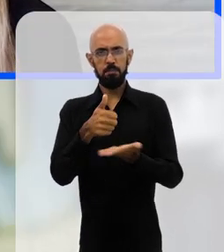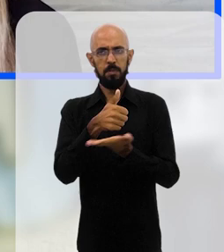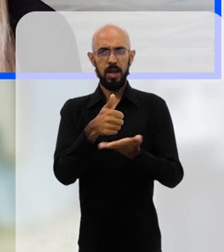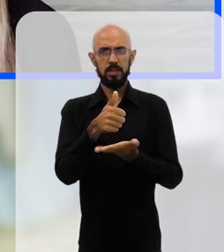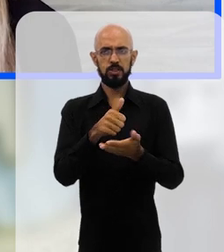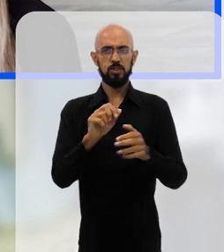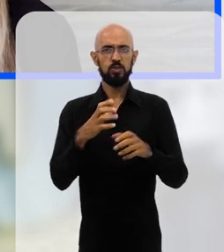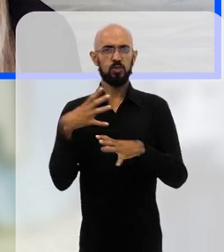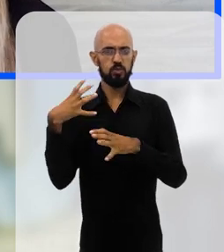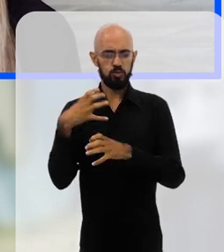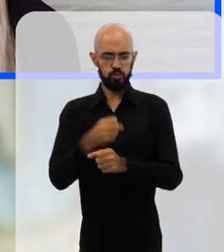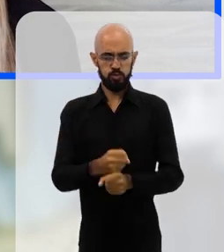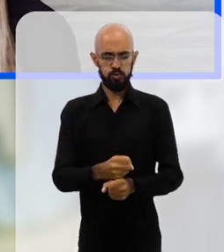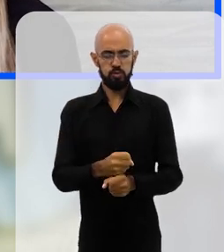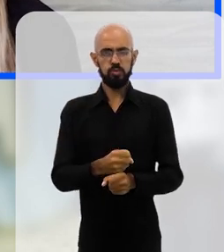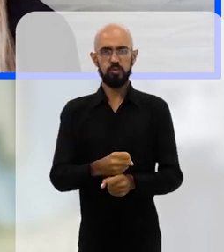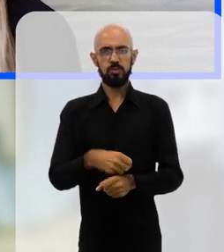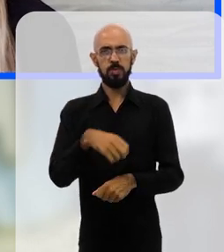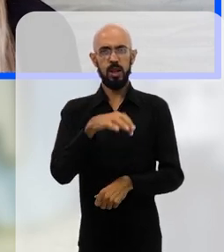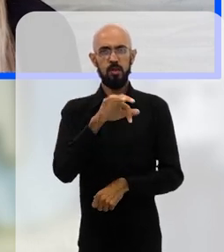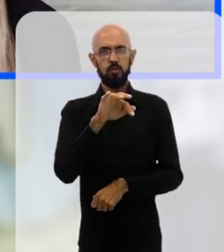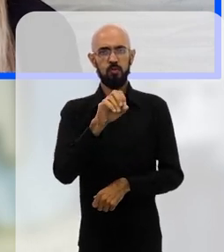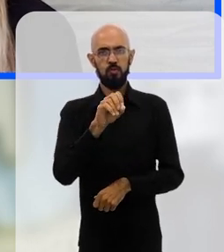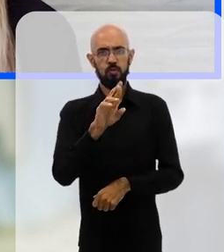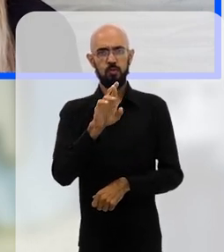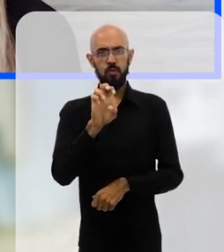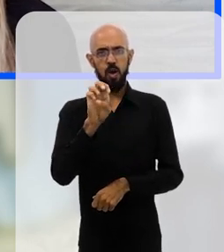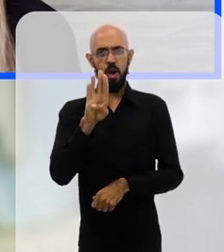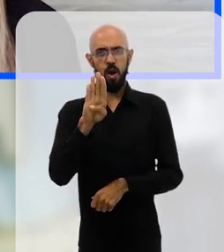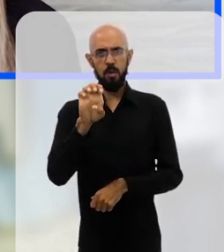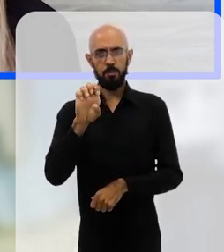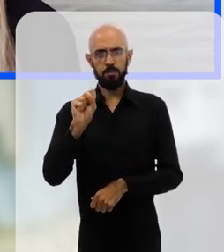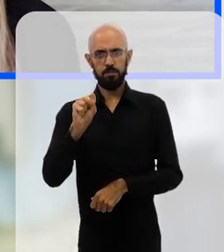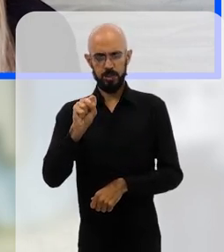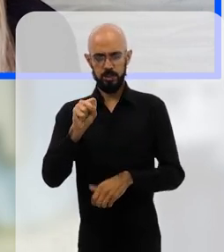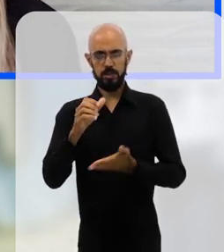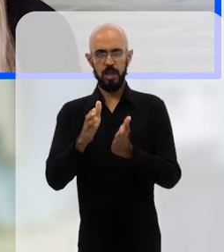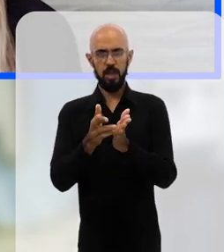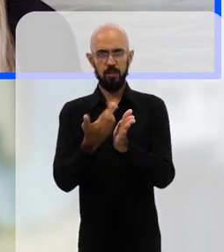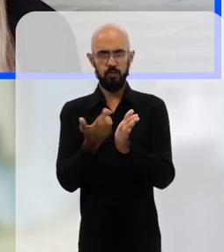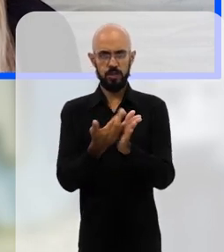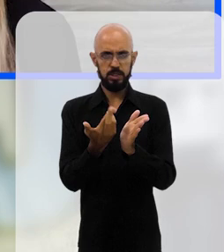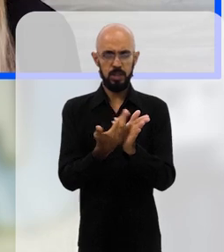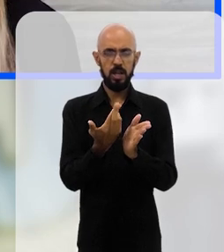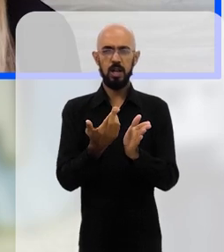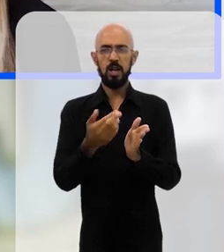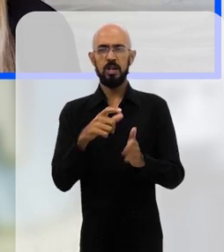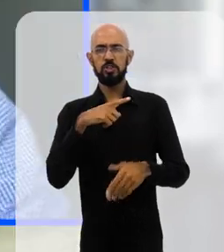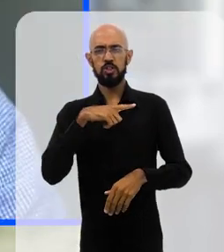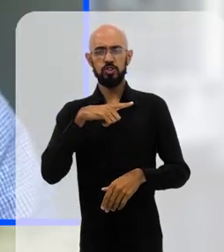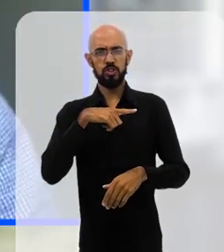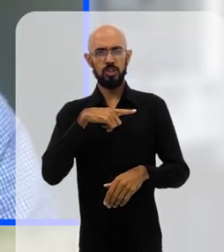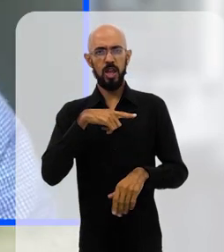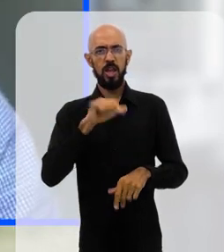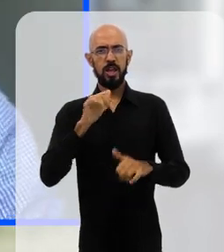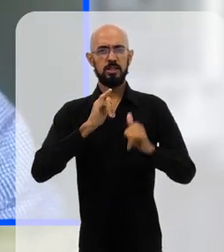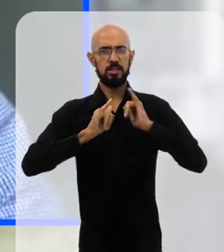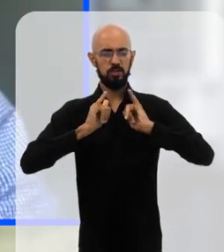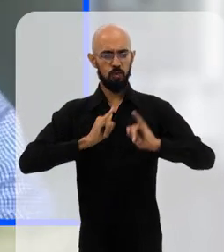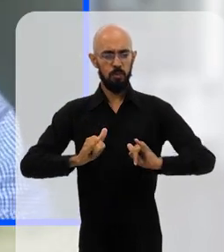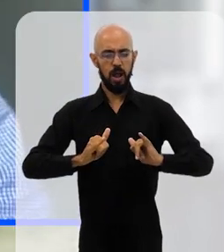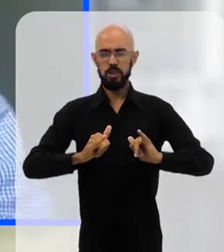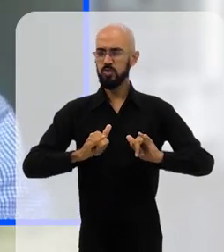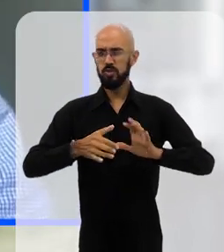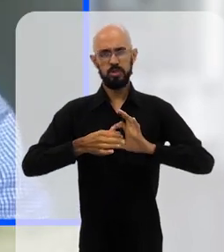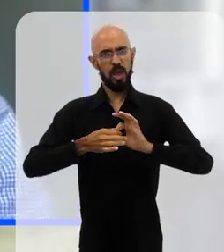se baseia no levantamento que é feito anualmente pela Forbes. Então, para dar um exemplo aí, a gente utiliza esses dados de fontes públicas,